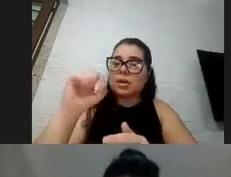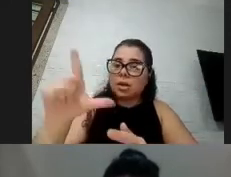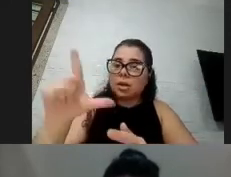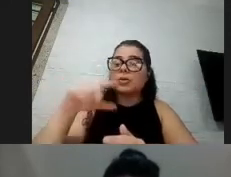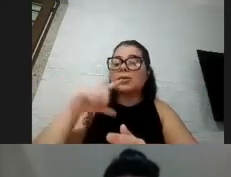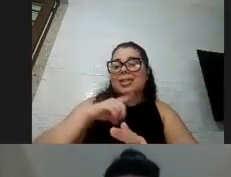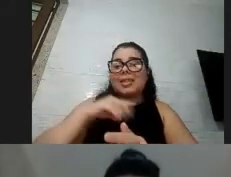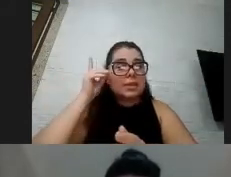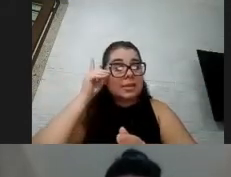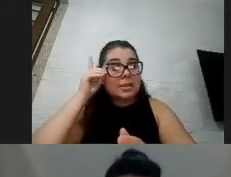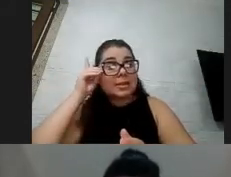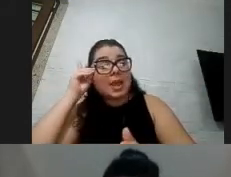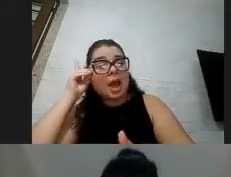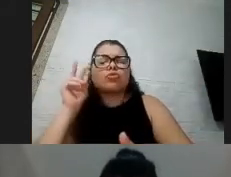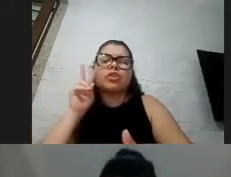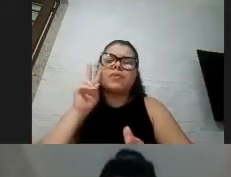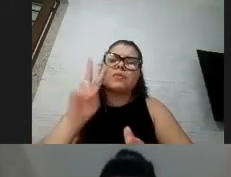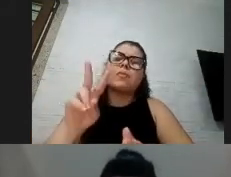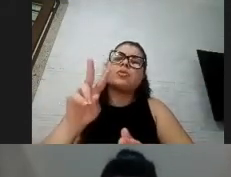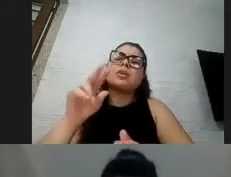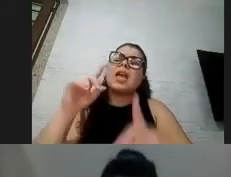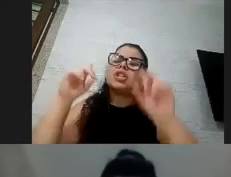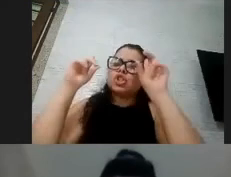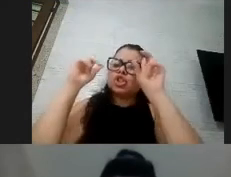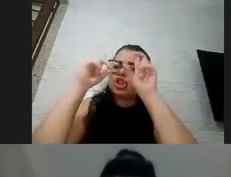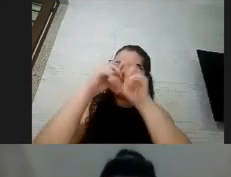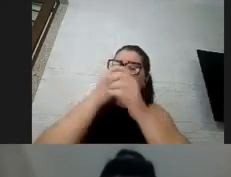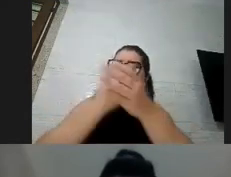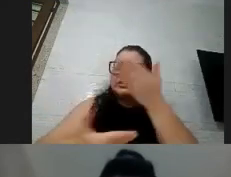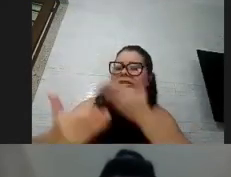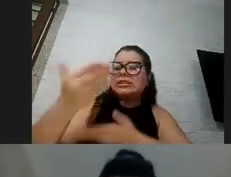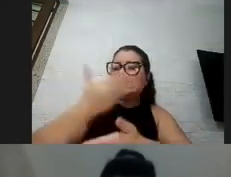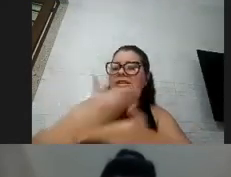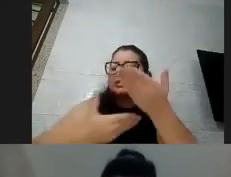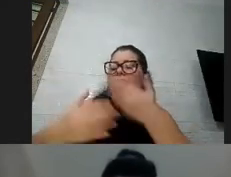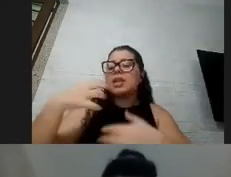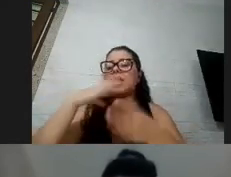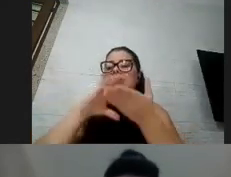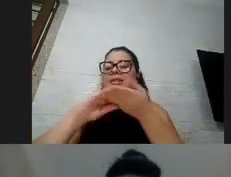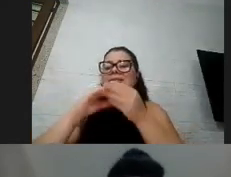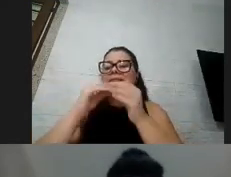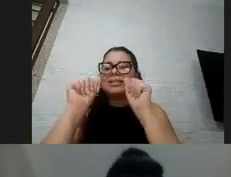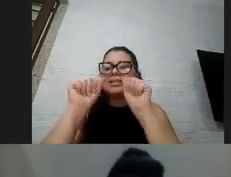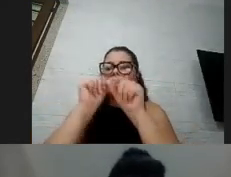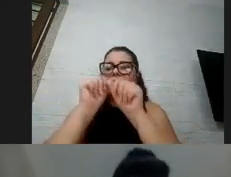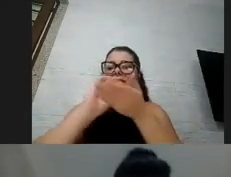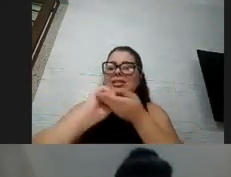questões relacionadas à dificuldade de integração sensorial foram muito importantes para que ela compreendesse